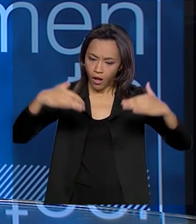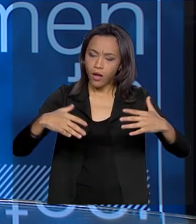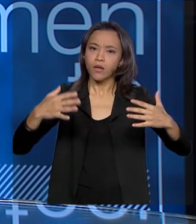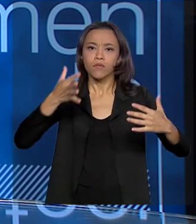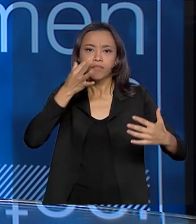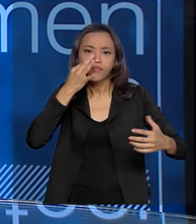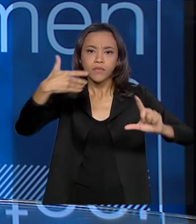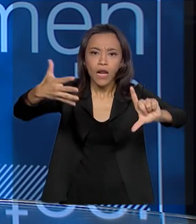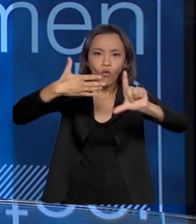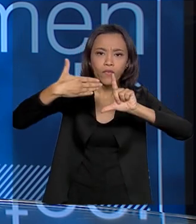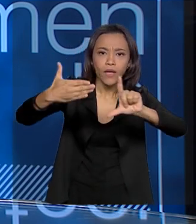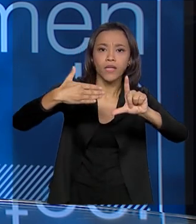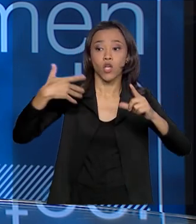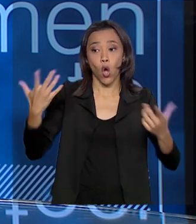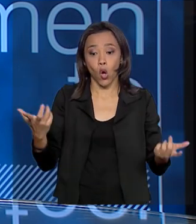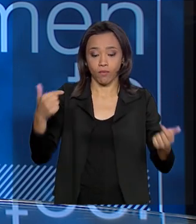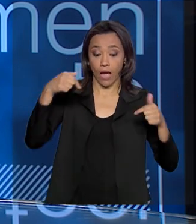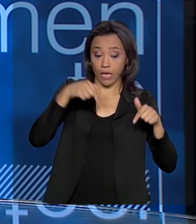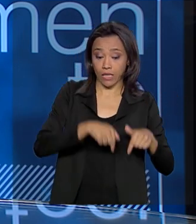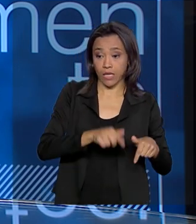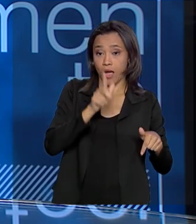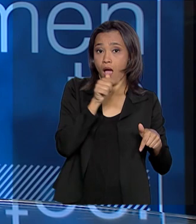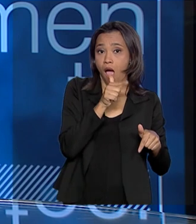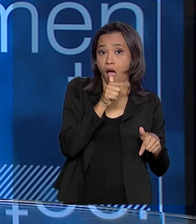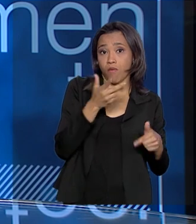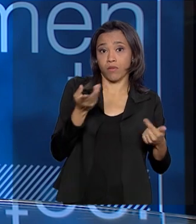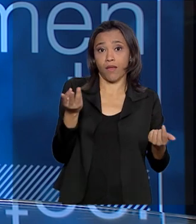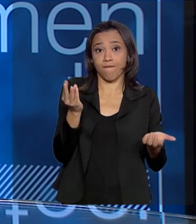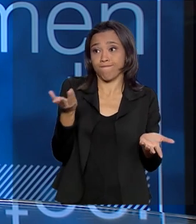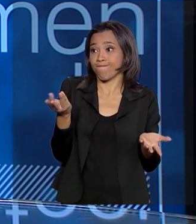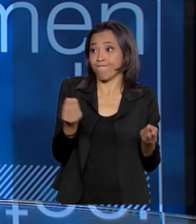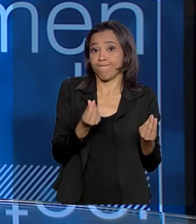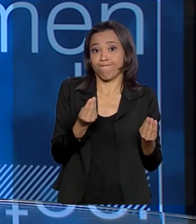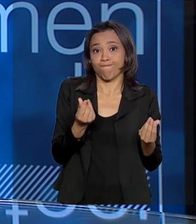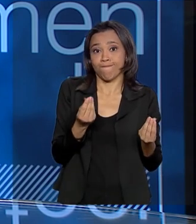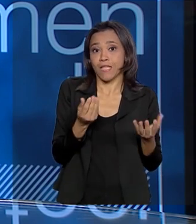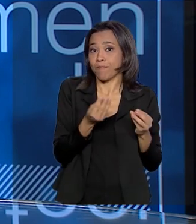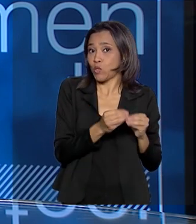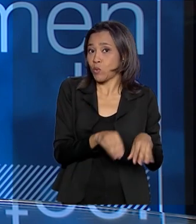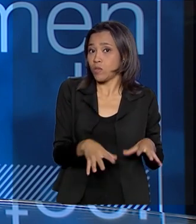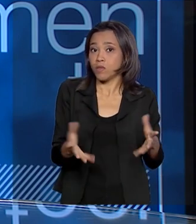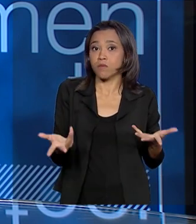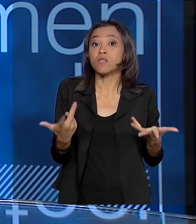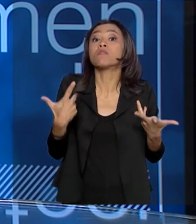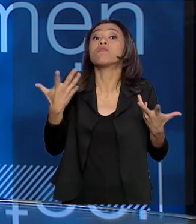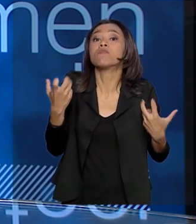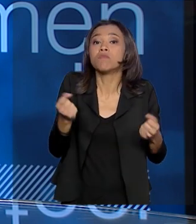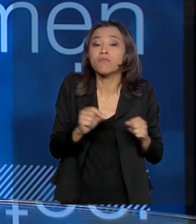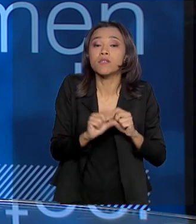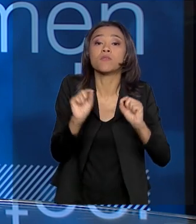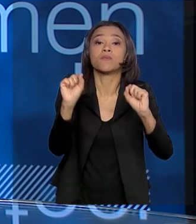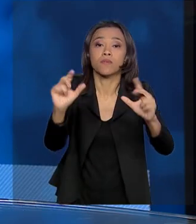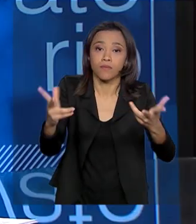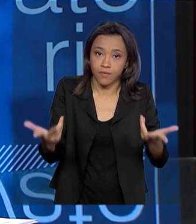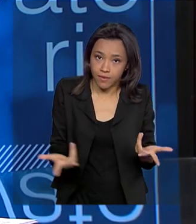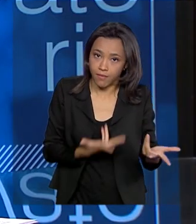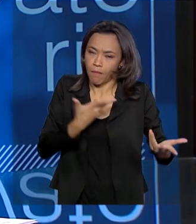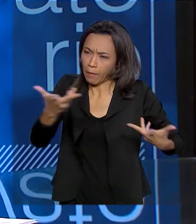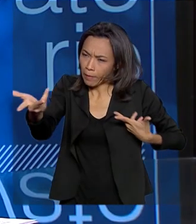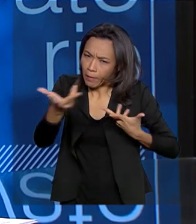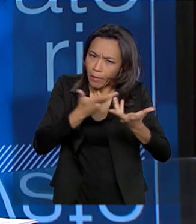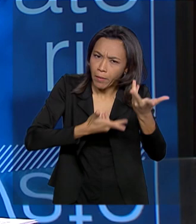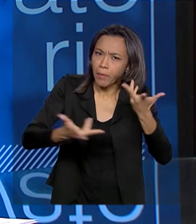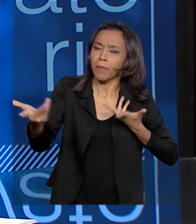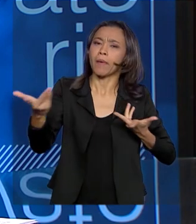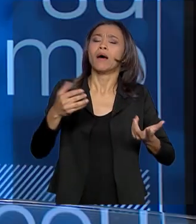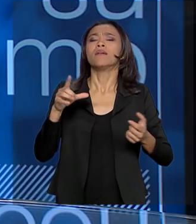a capacidade de água aqui, ela está comprometida, então nós vamos fazer uma regra operativa. E